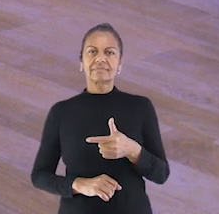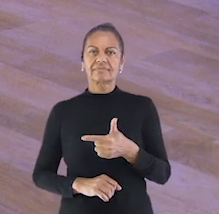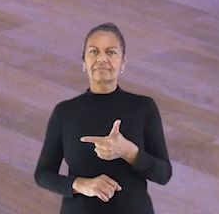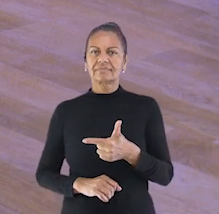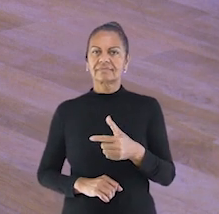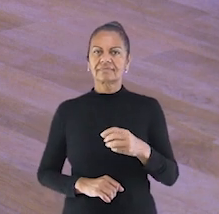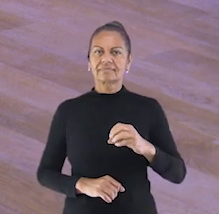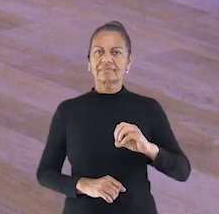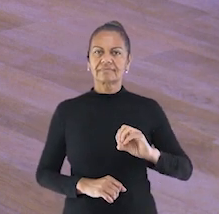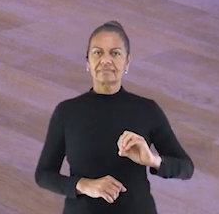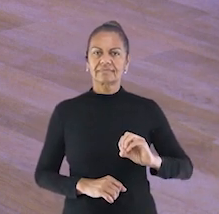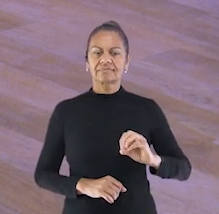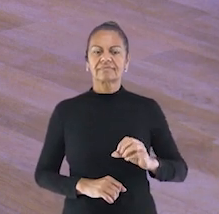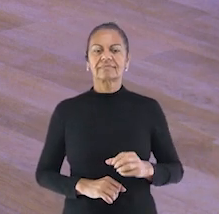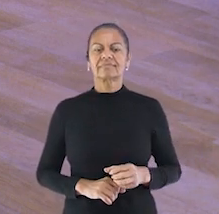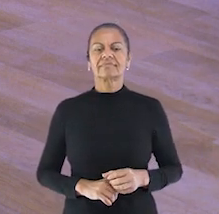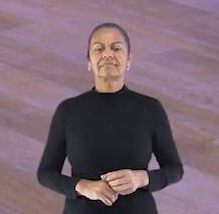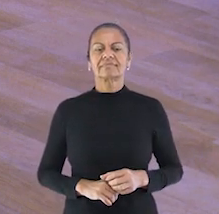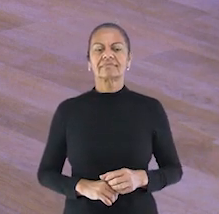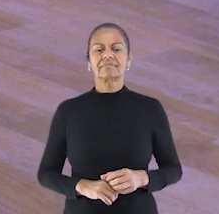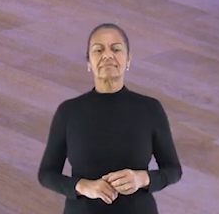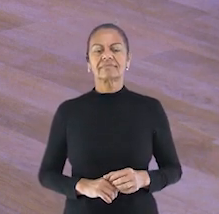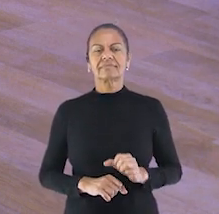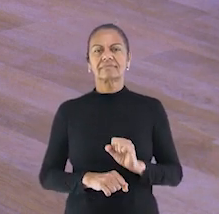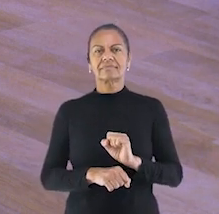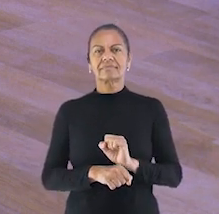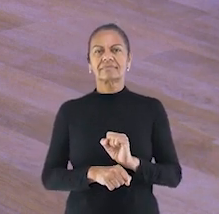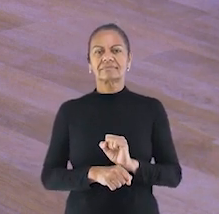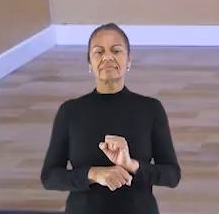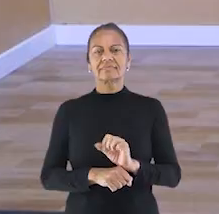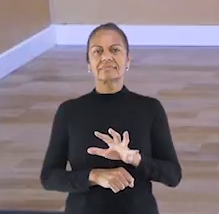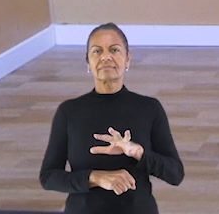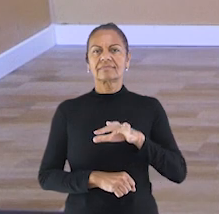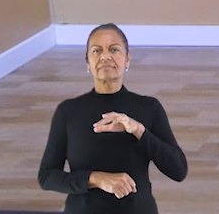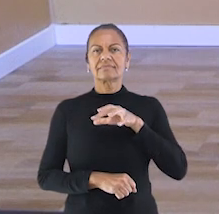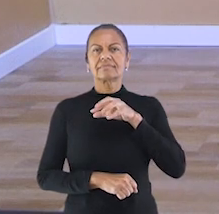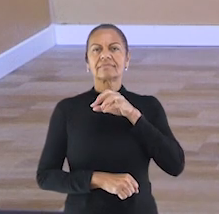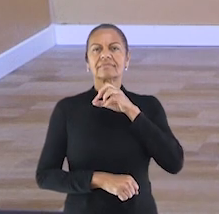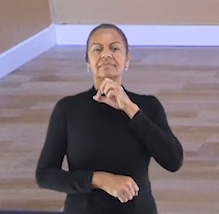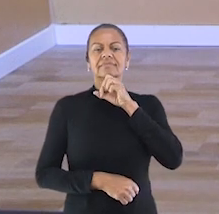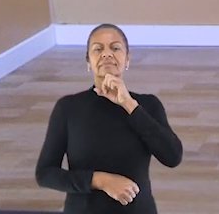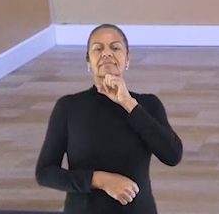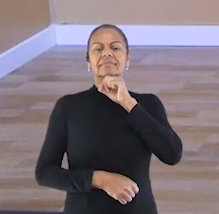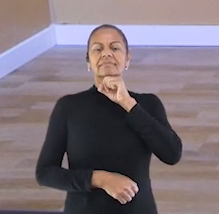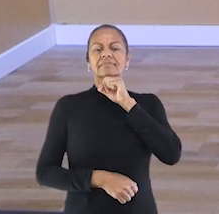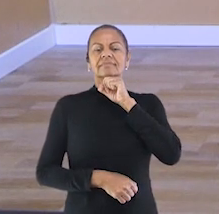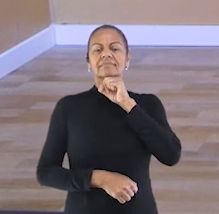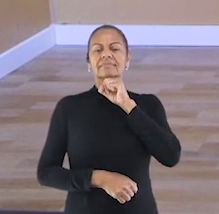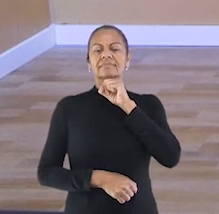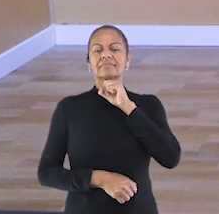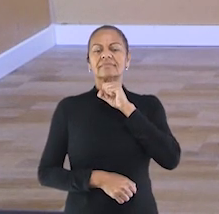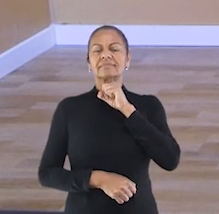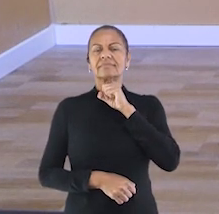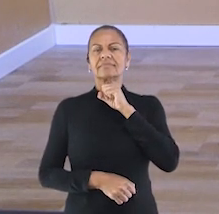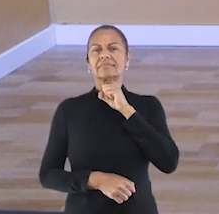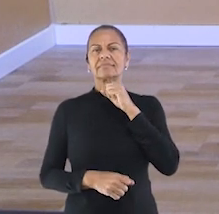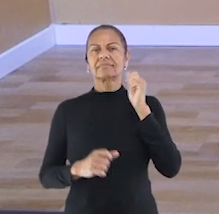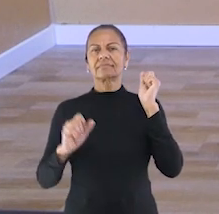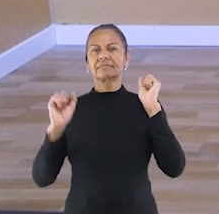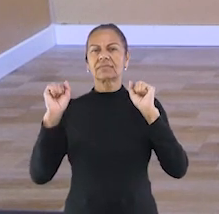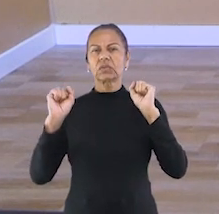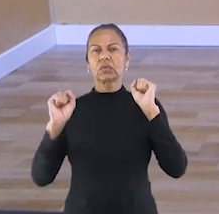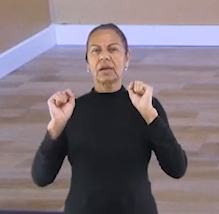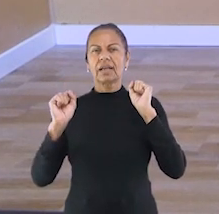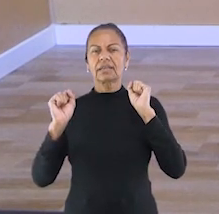Dezenove. Vinte. Segura. Respira. Toalhinha.